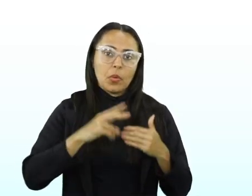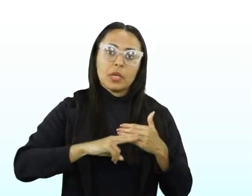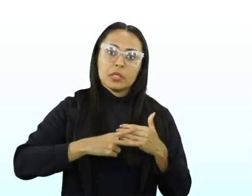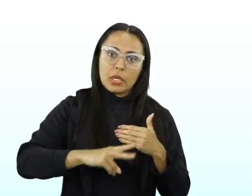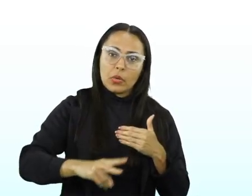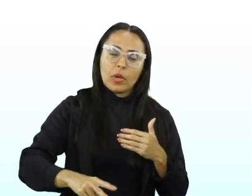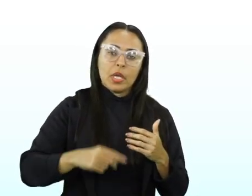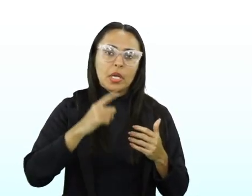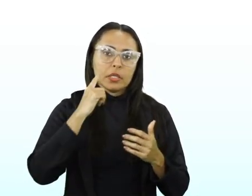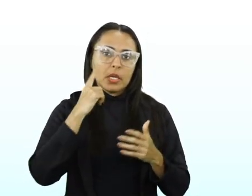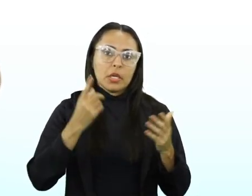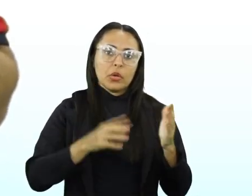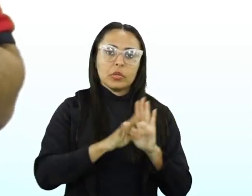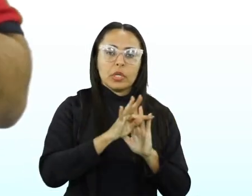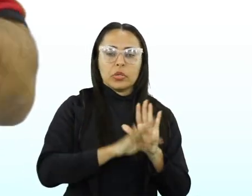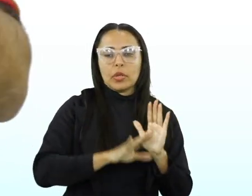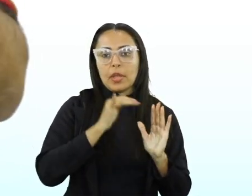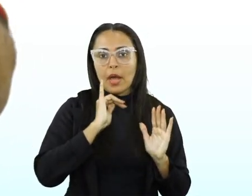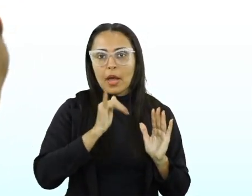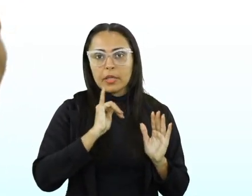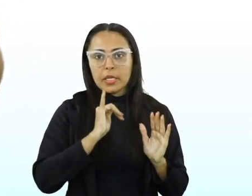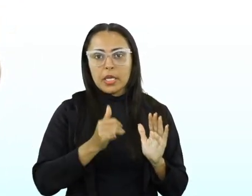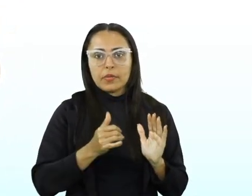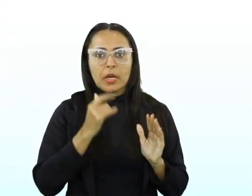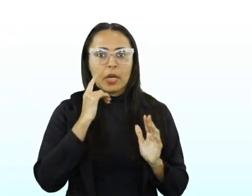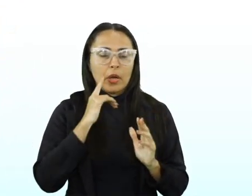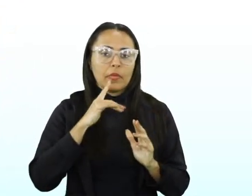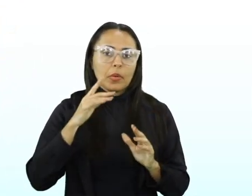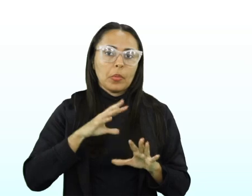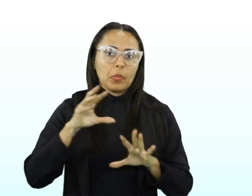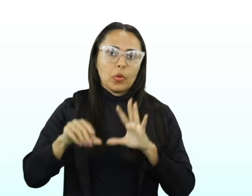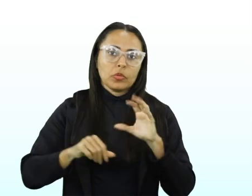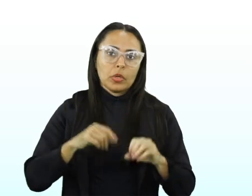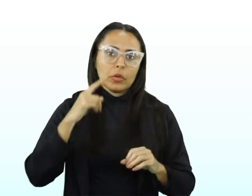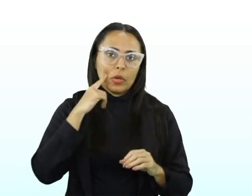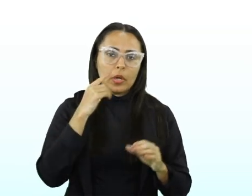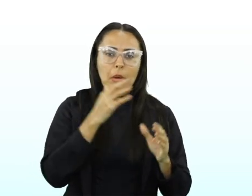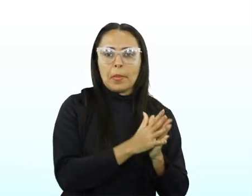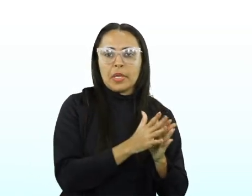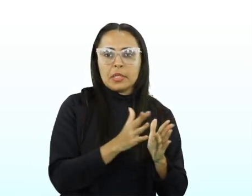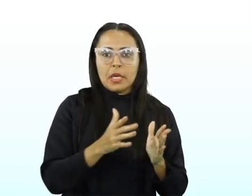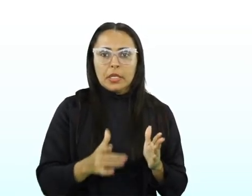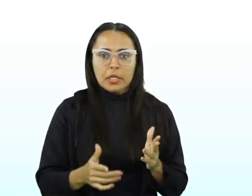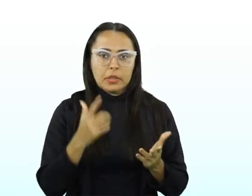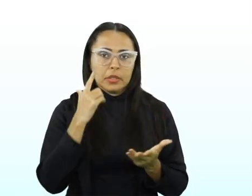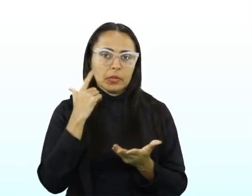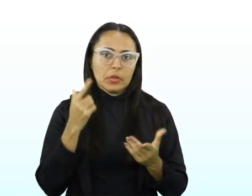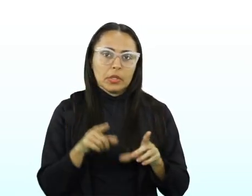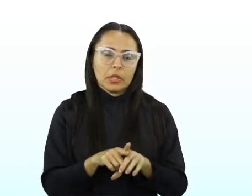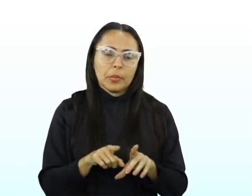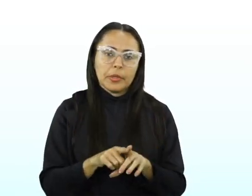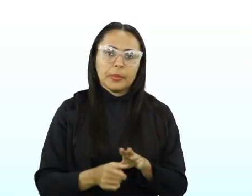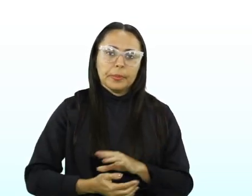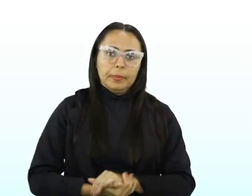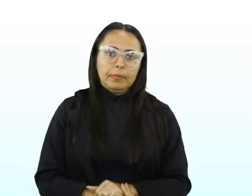descritiva. E o texto é o quê? Narrativa. Você vai ter que buscar qual é a passagem do texto que apresenta a sequência o quê? Descritiva. Então,